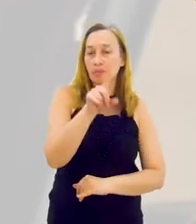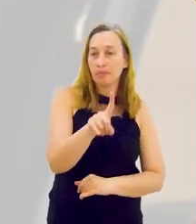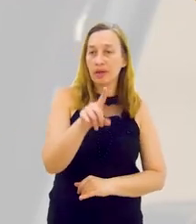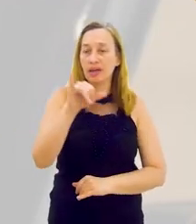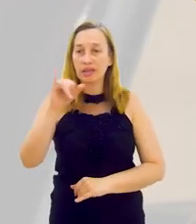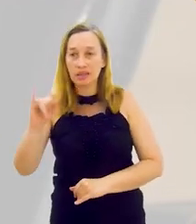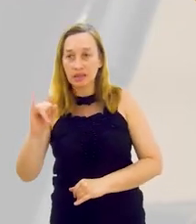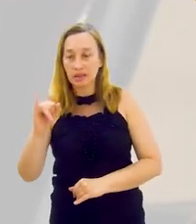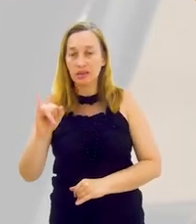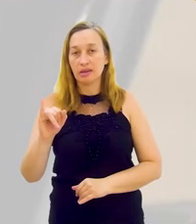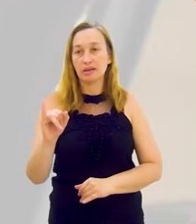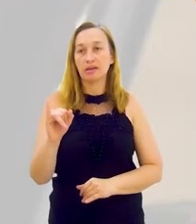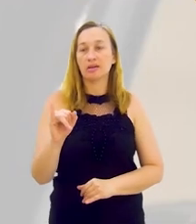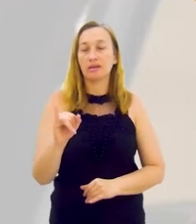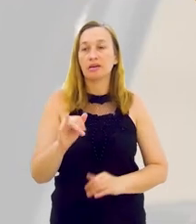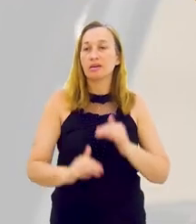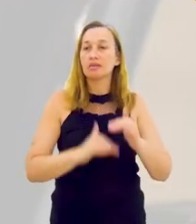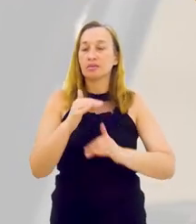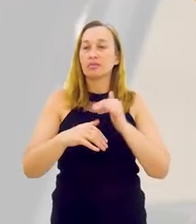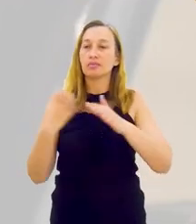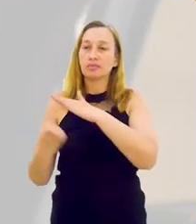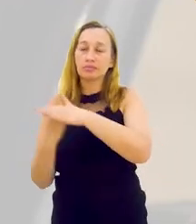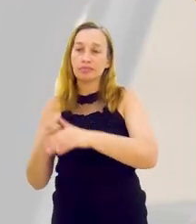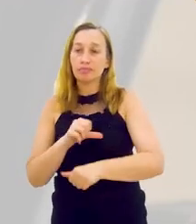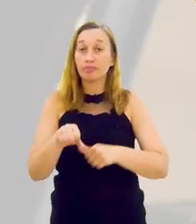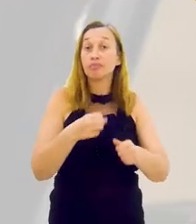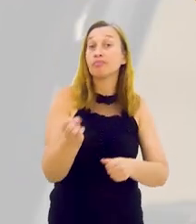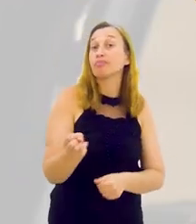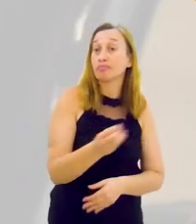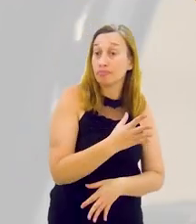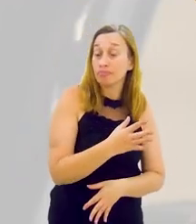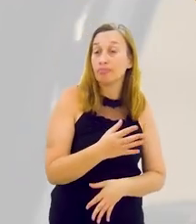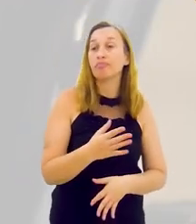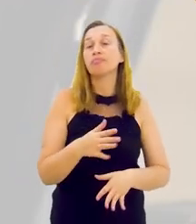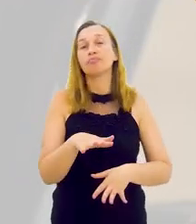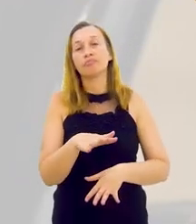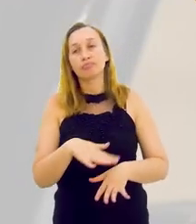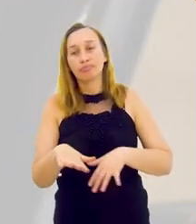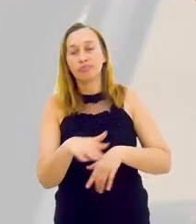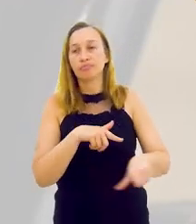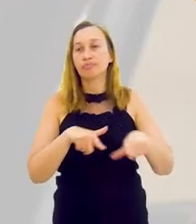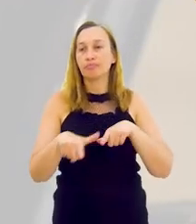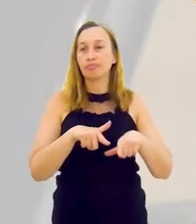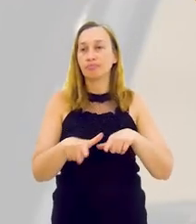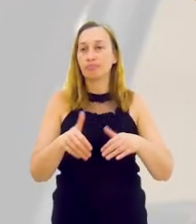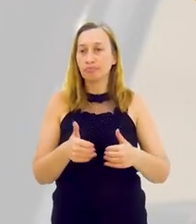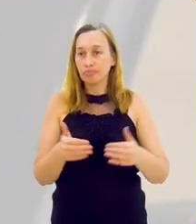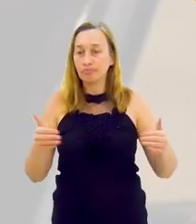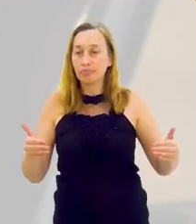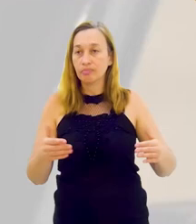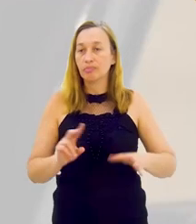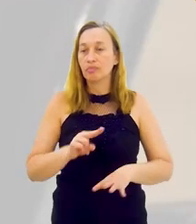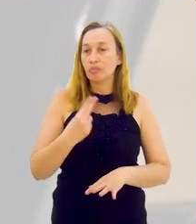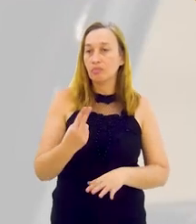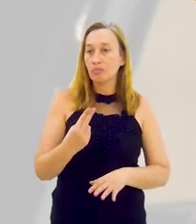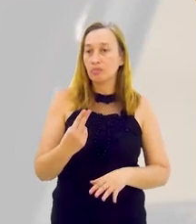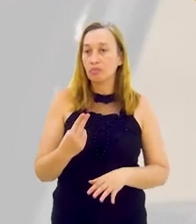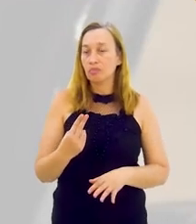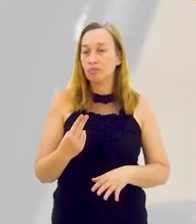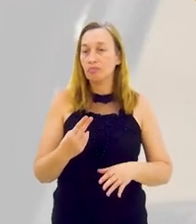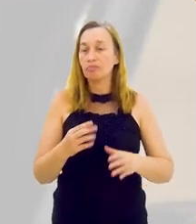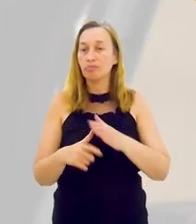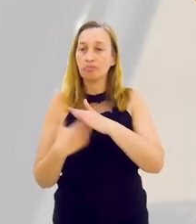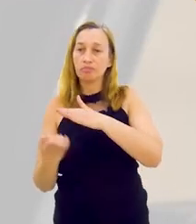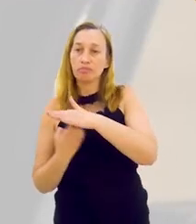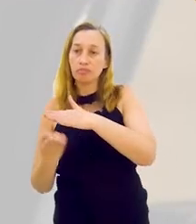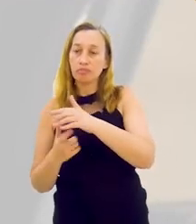e P&D para as empresas gerarem desenvolvimento, ou a partir da inovação de mercado aberta, ou inovação